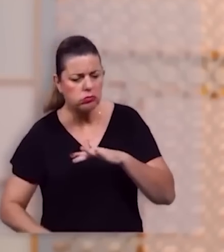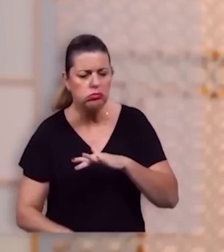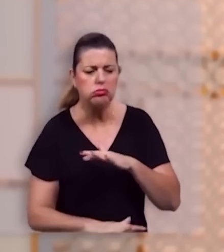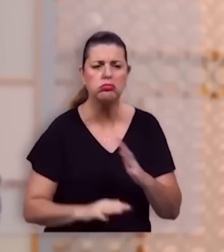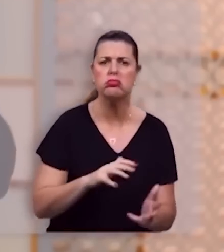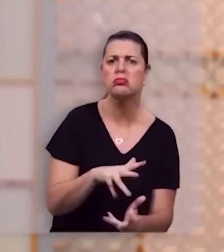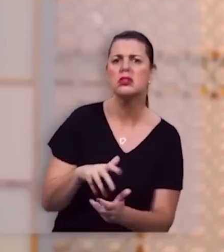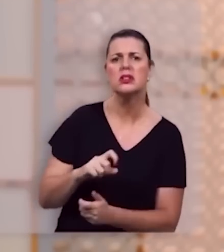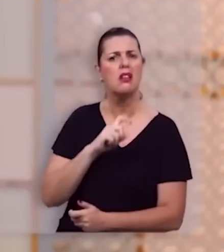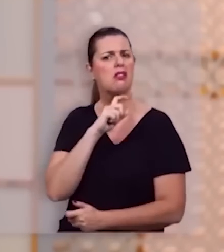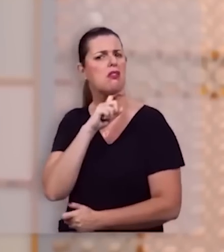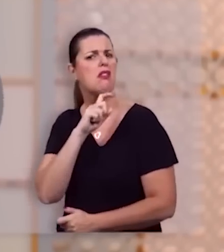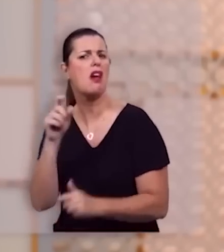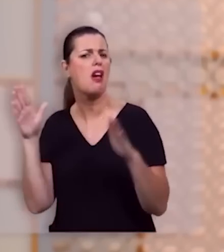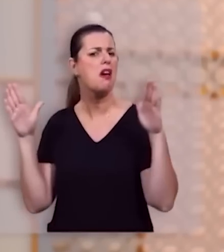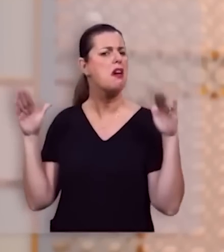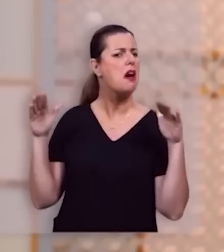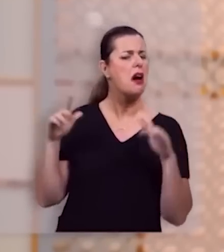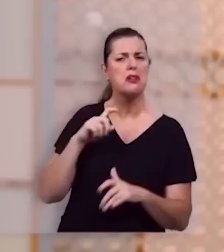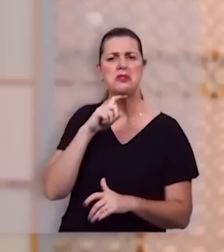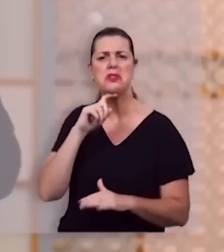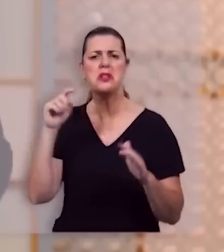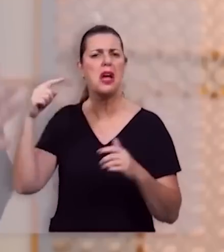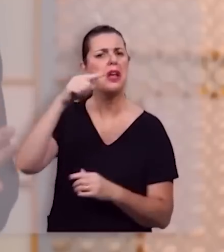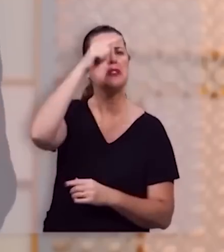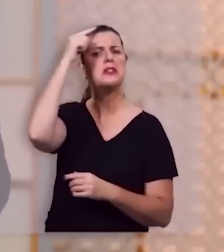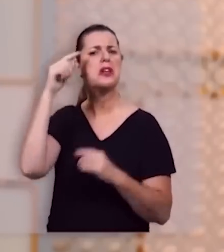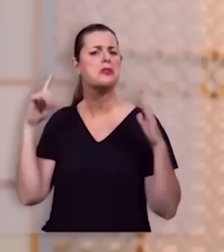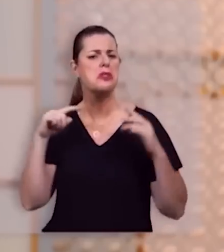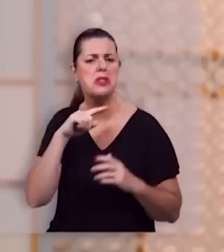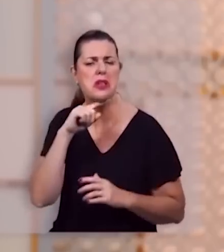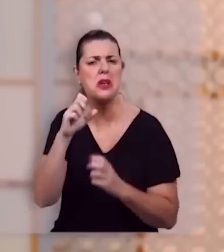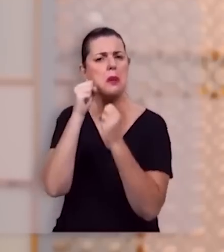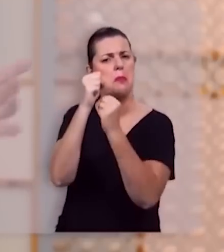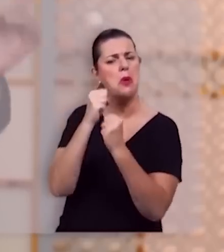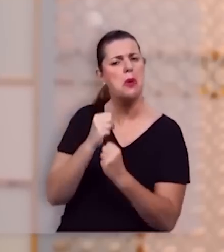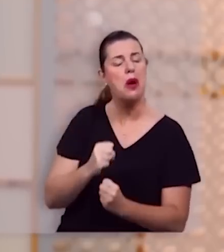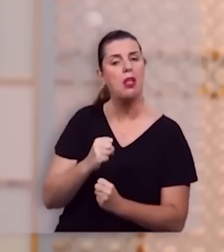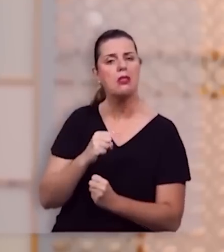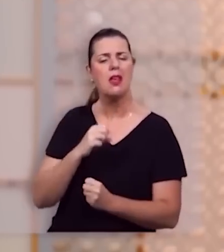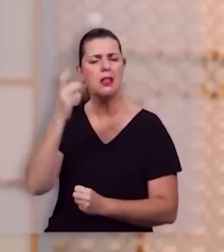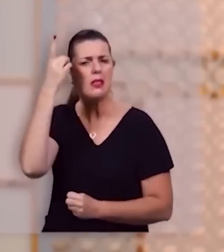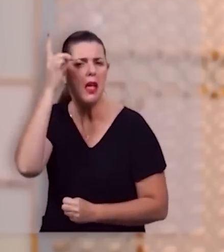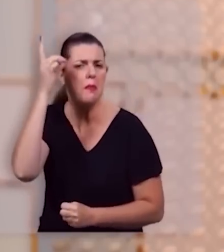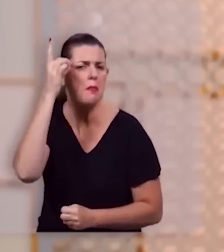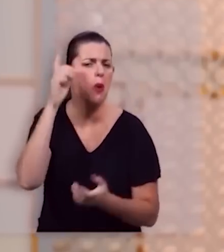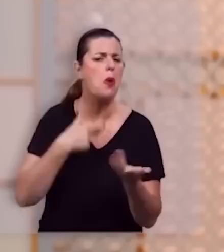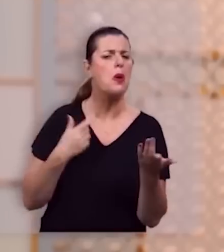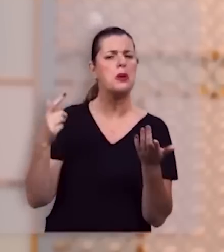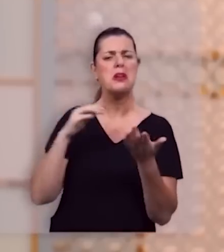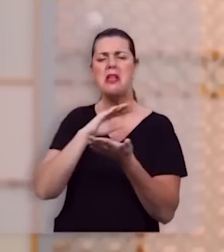da terra. E nenhum anjo, e nenhum santo glorificado, e nenhum homem, por mais poderoso que seja, nenhum demônio, por mais